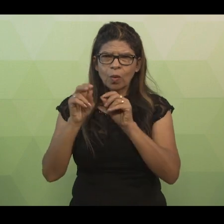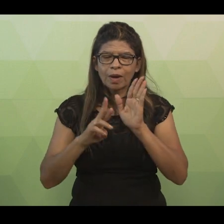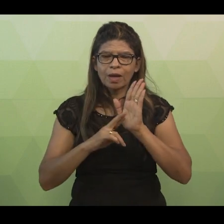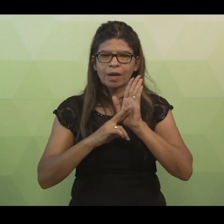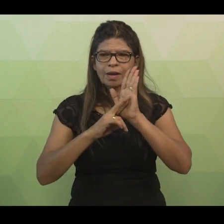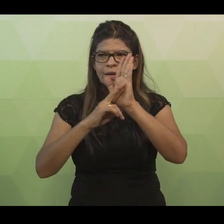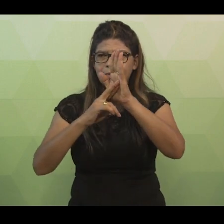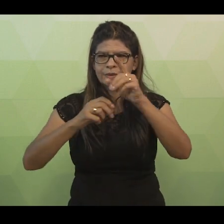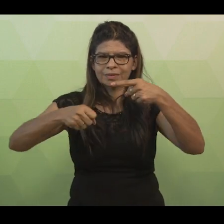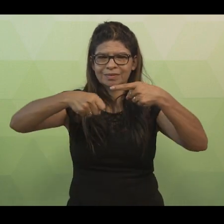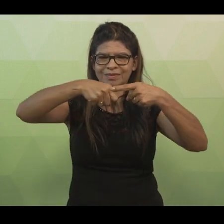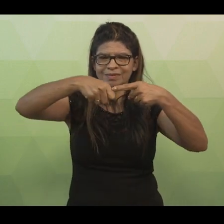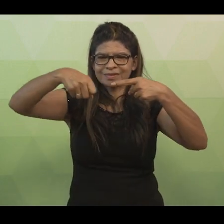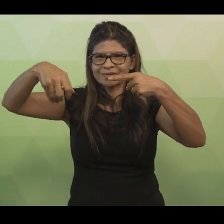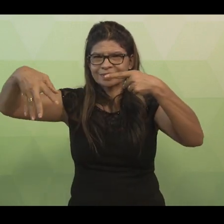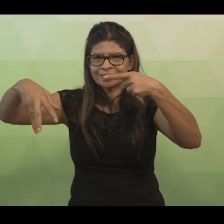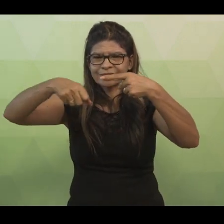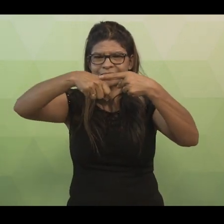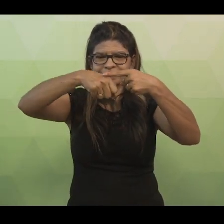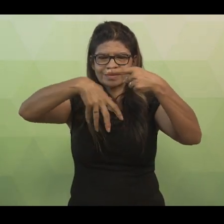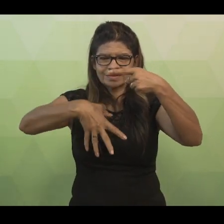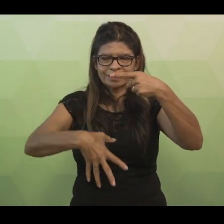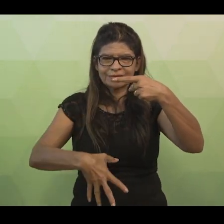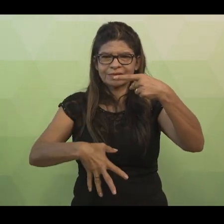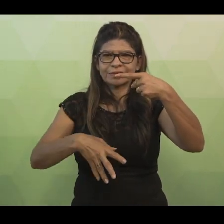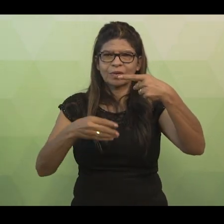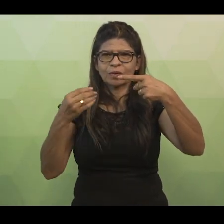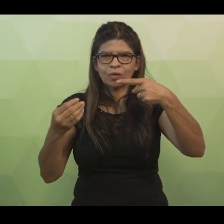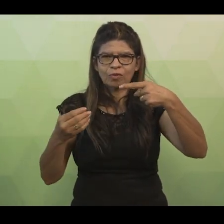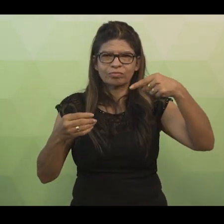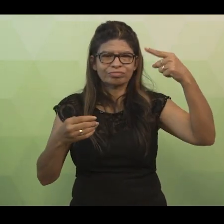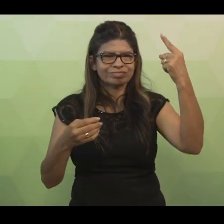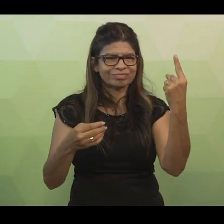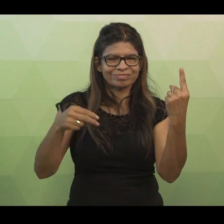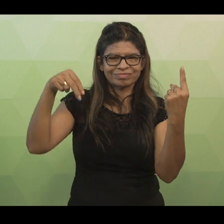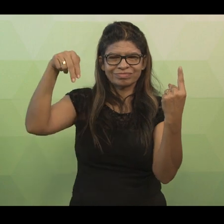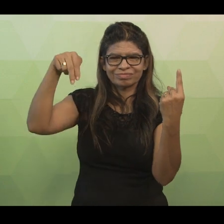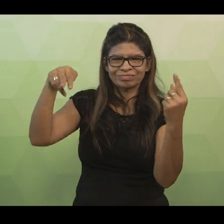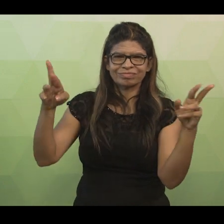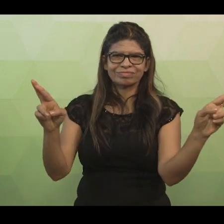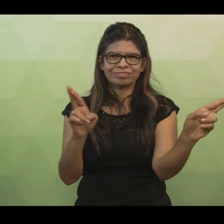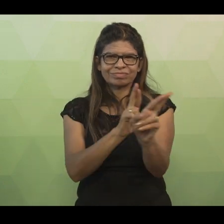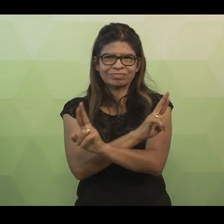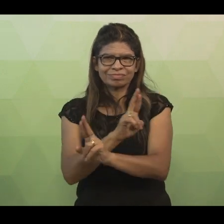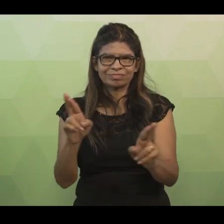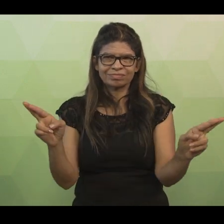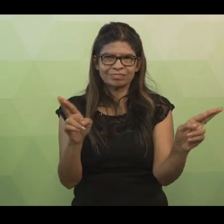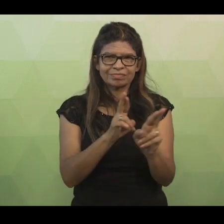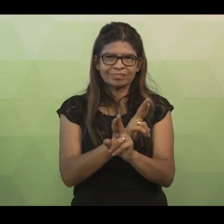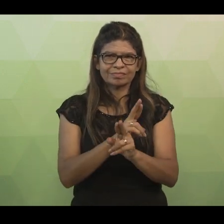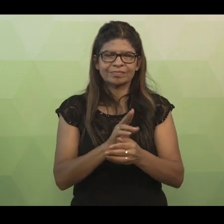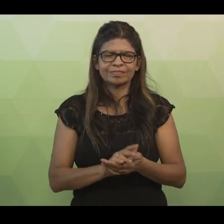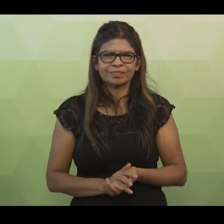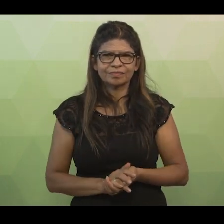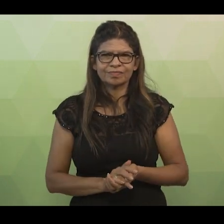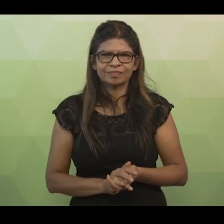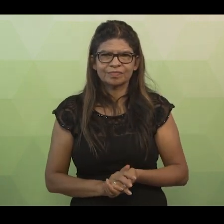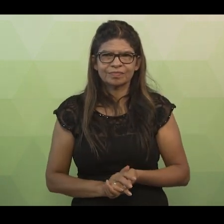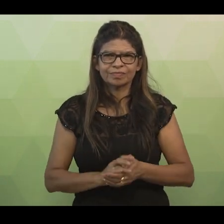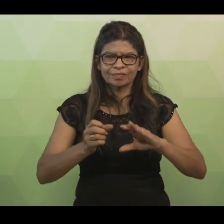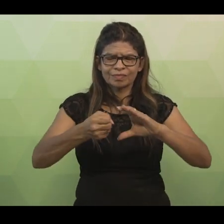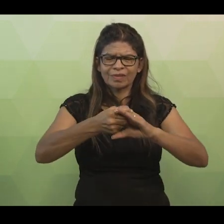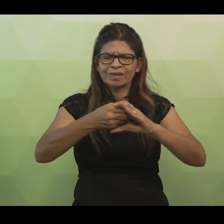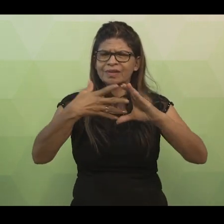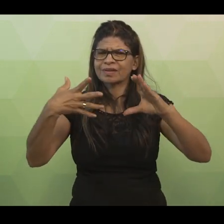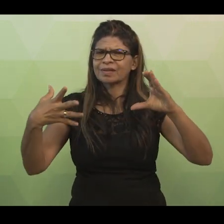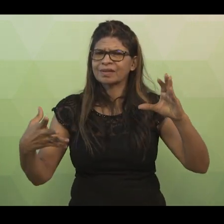gráfica das classes, dos seus atributos e dos relacionamentos. Vimos que a cardinalidade é uma das características